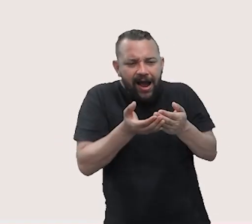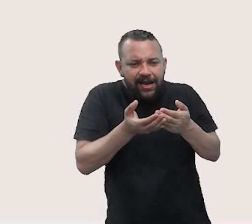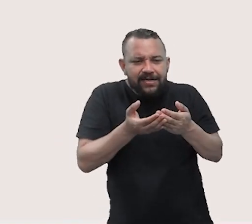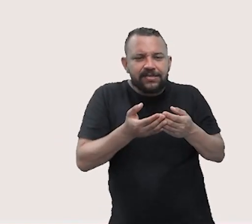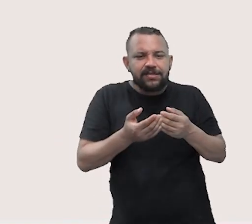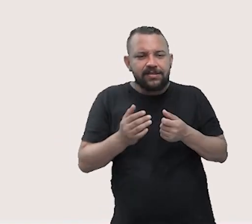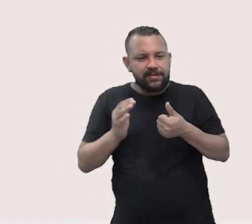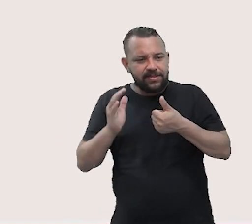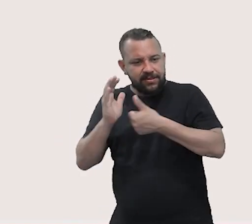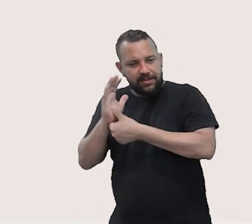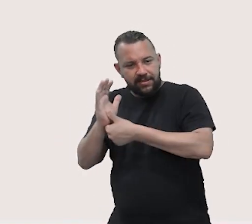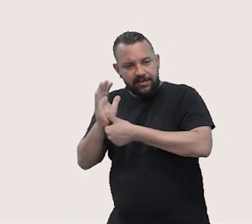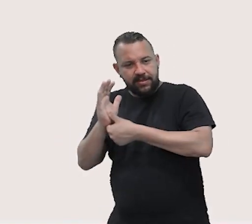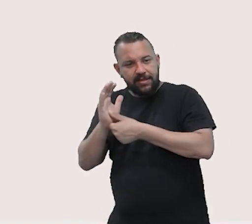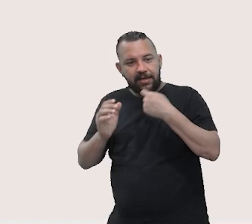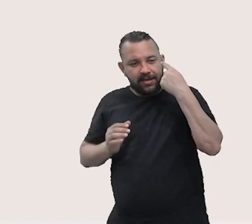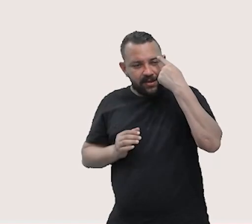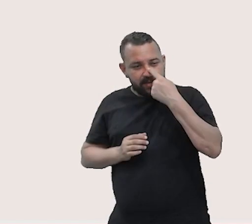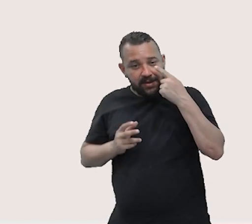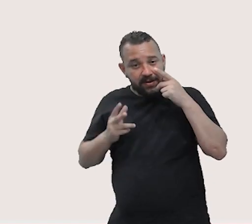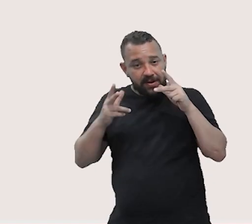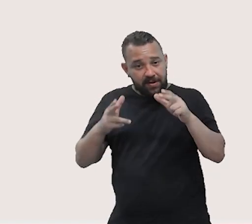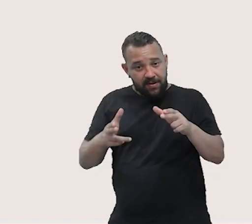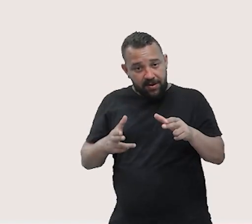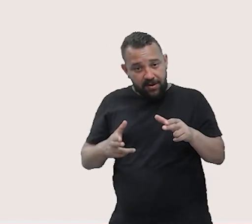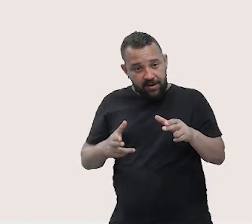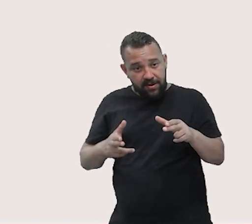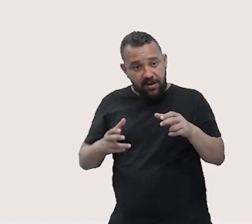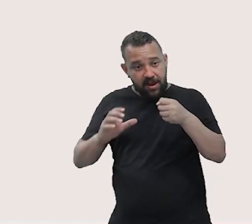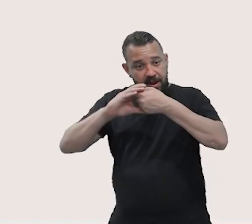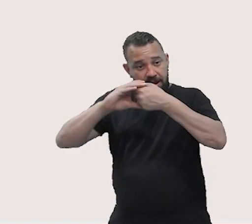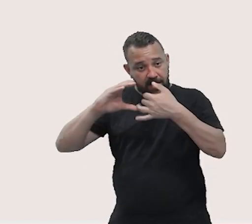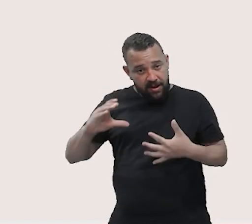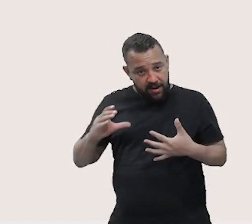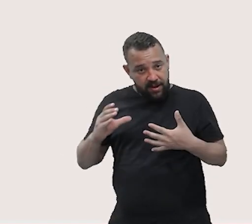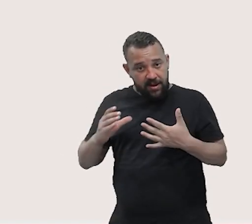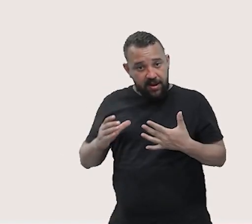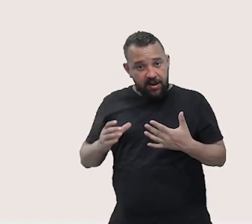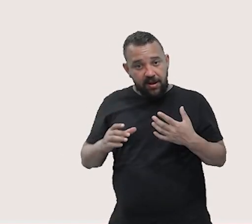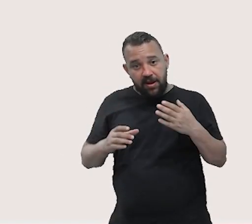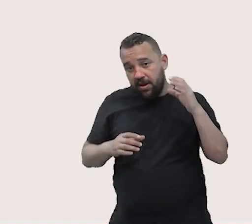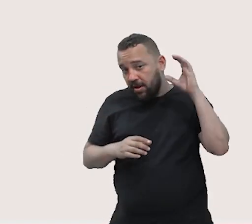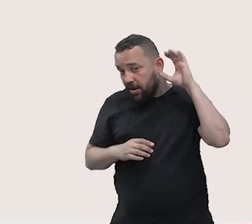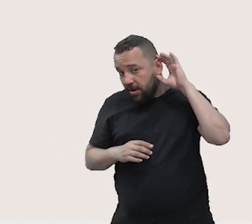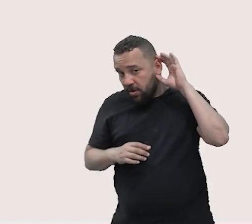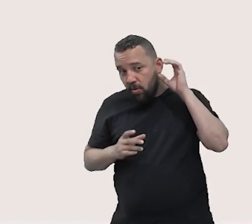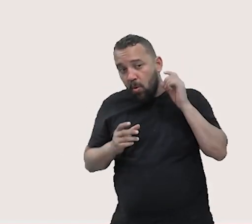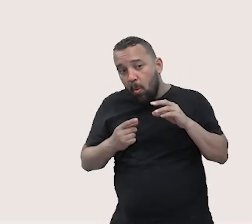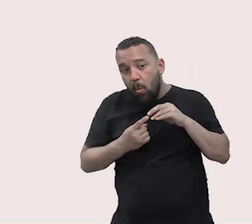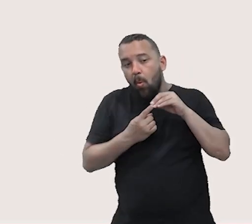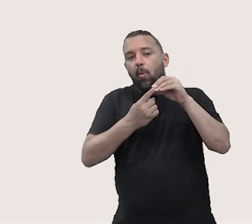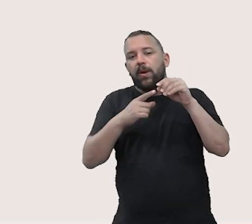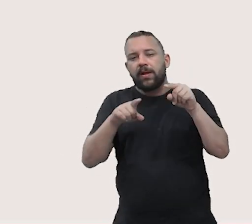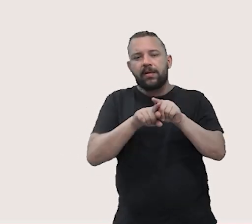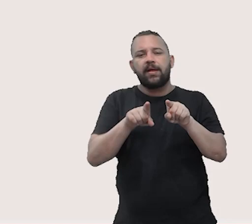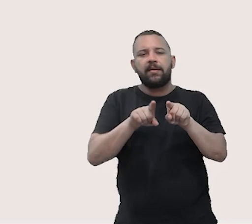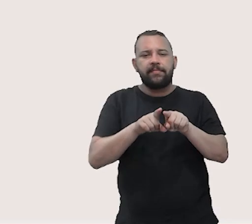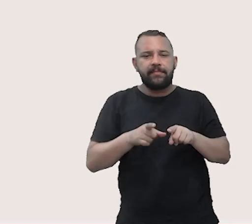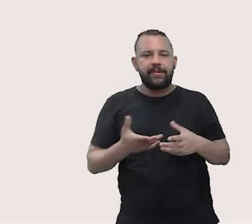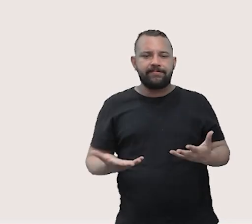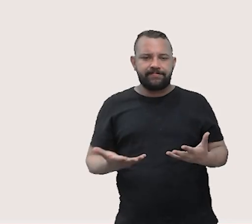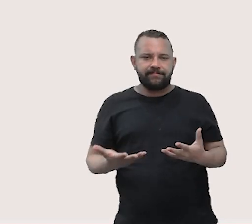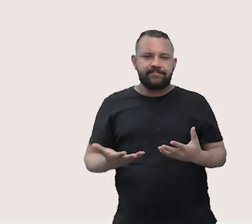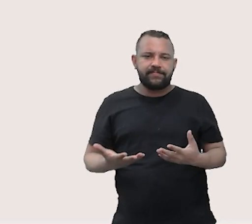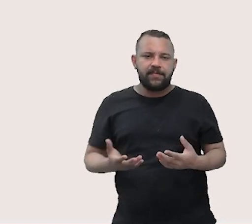digital e sua íris, assim como essas duas características, a nossa orelha, ela é única. Olha que maravilha.